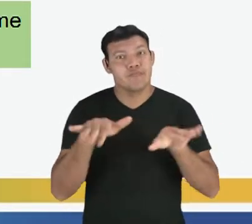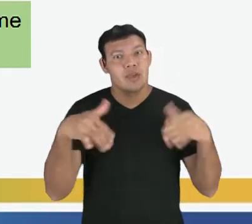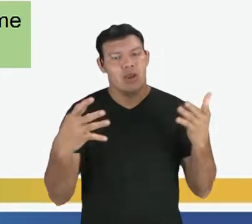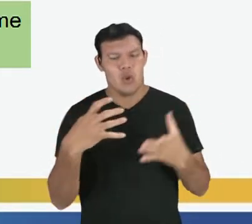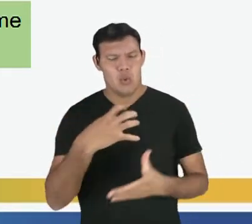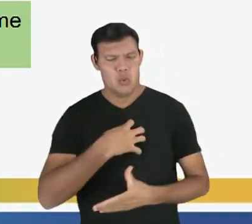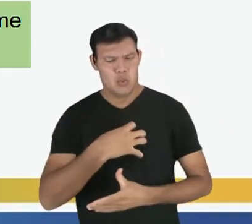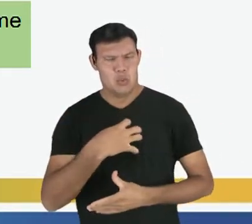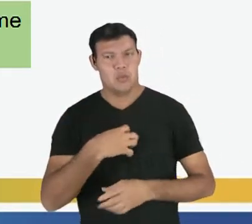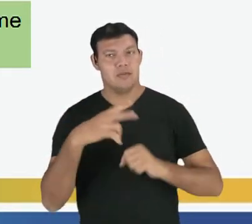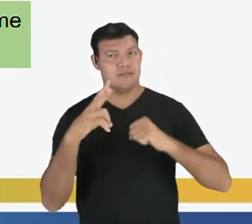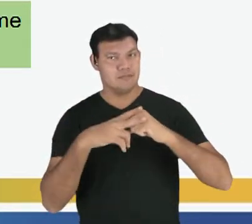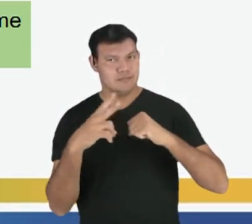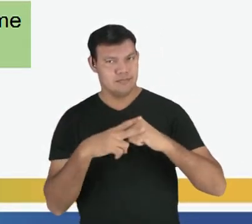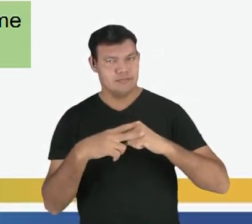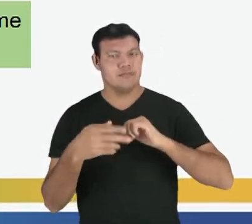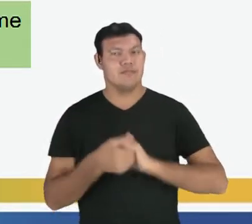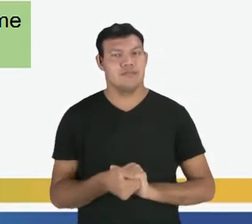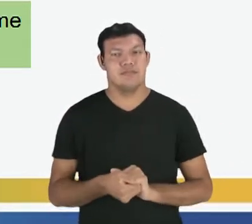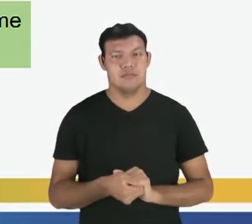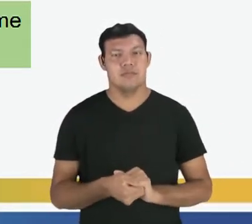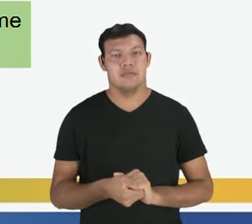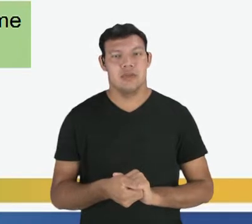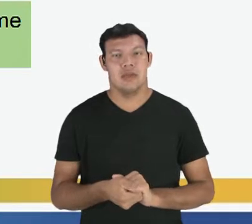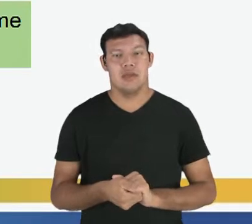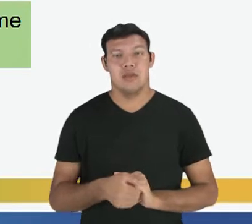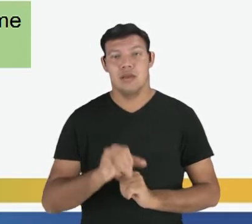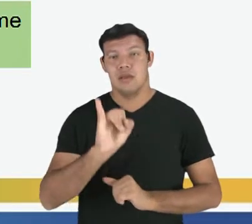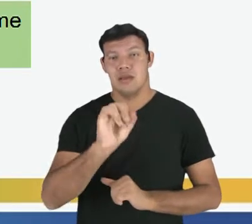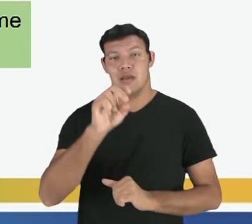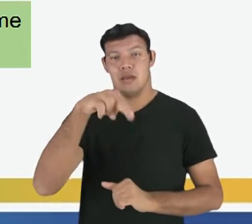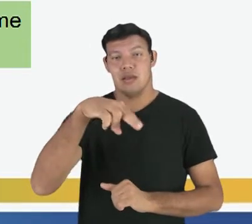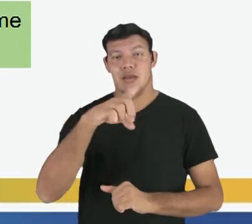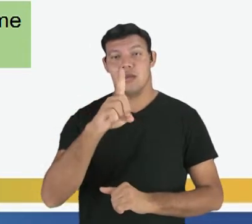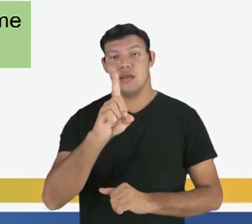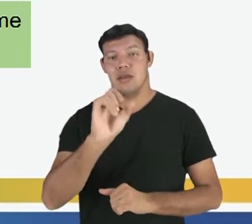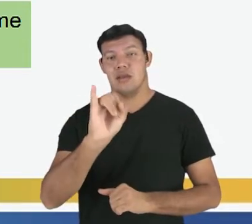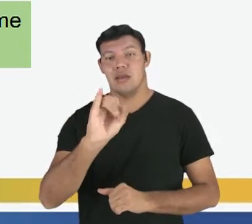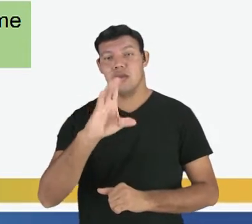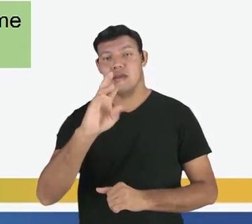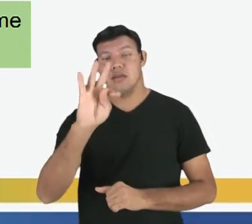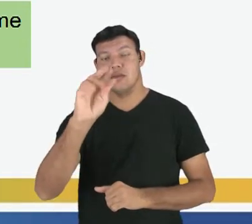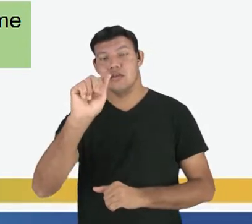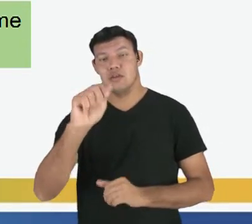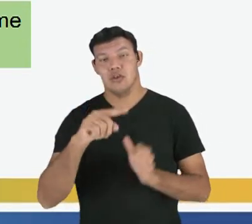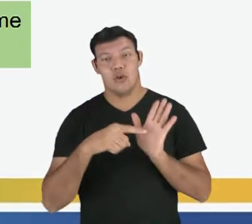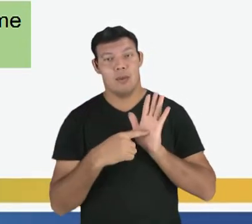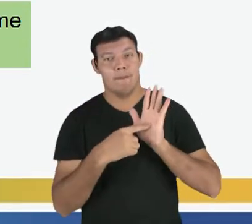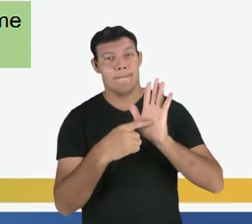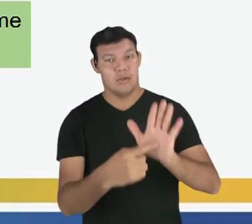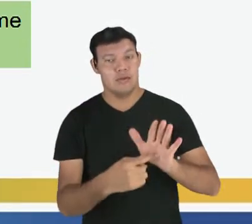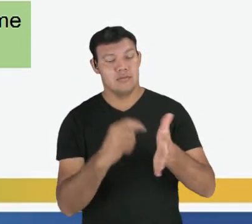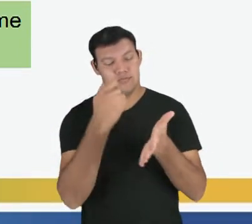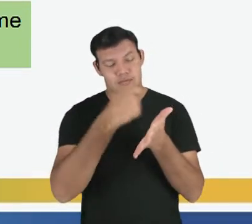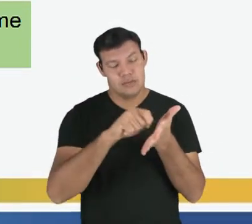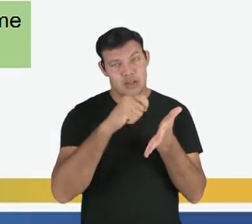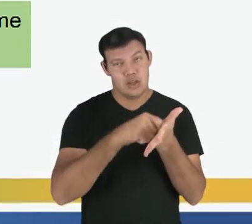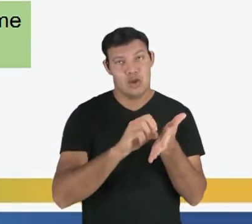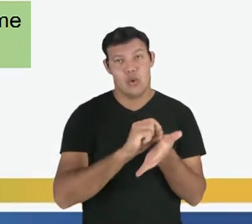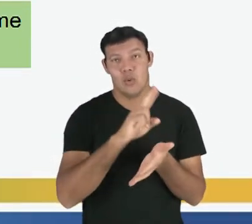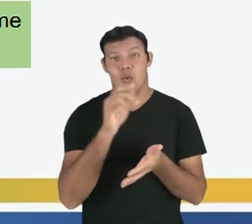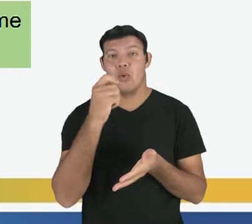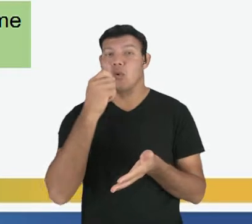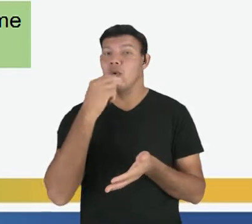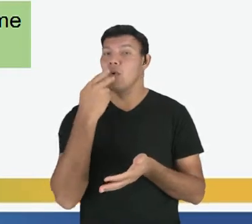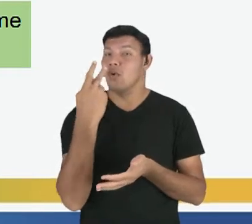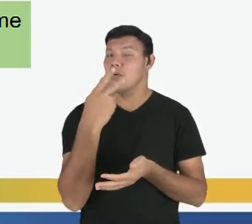o modo verbal. O modo indicativo é empregado quando se quer revelar que o fato sobre o qual se escreve ou fala